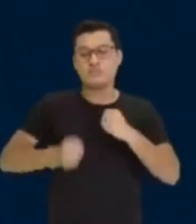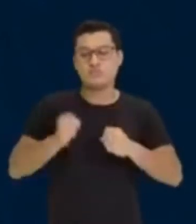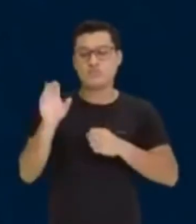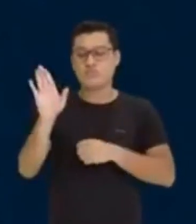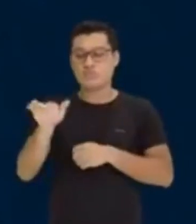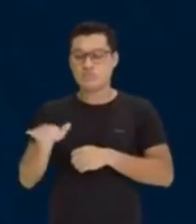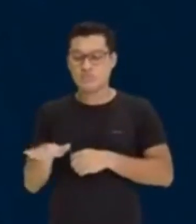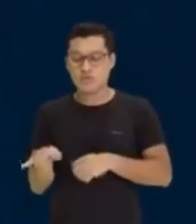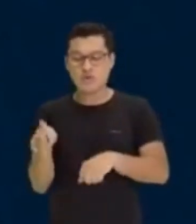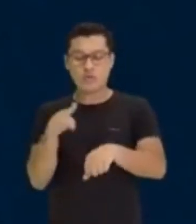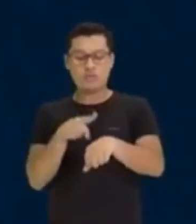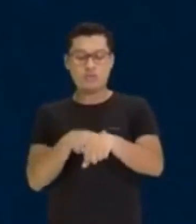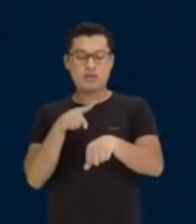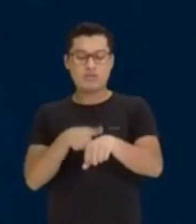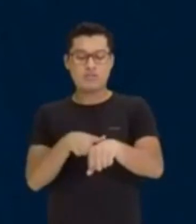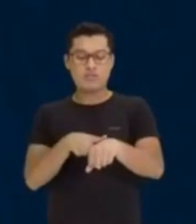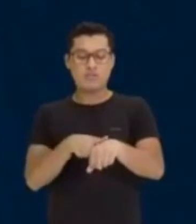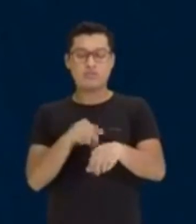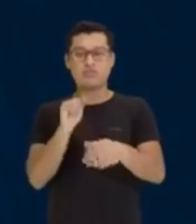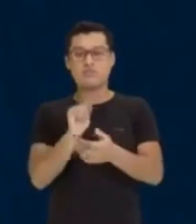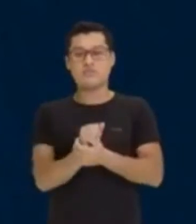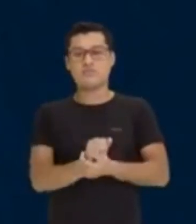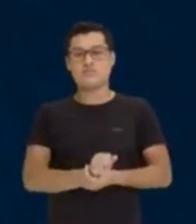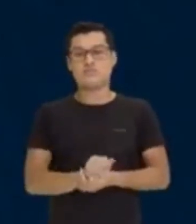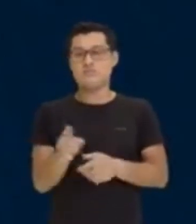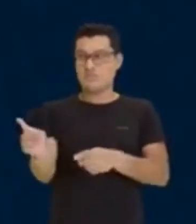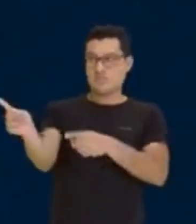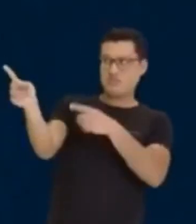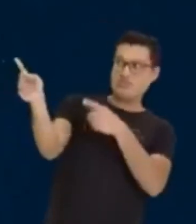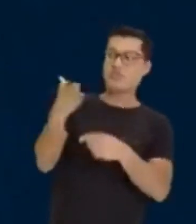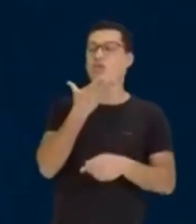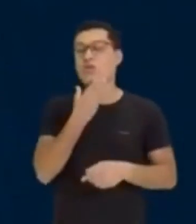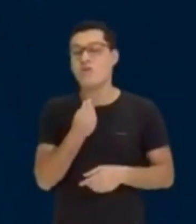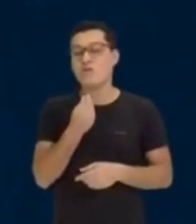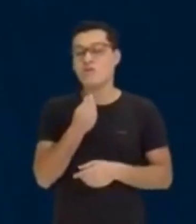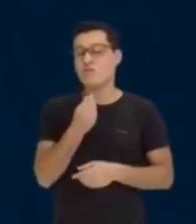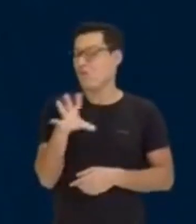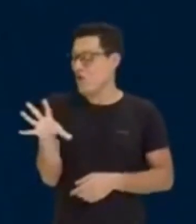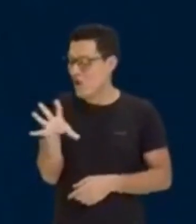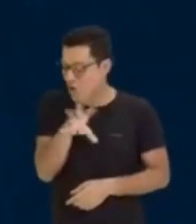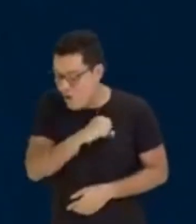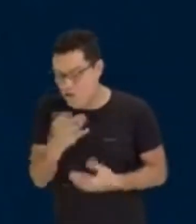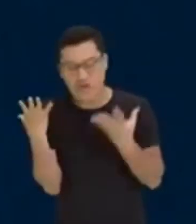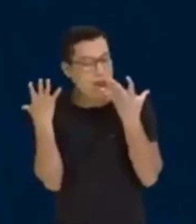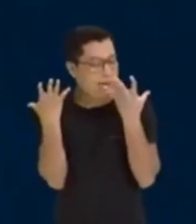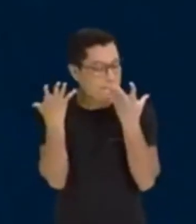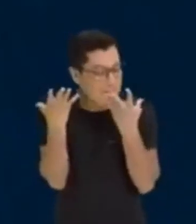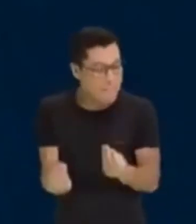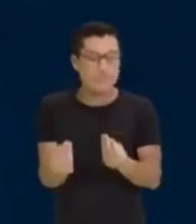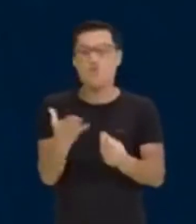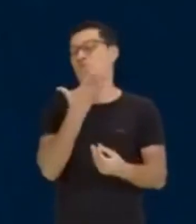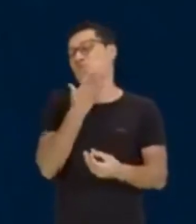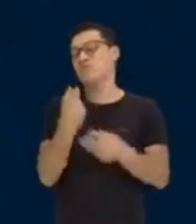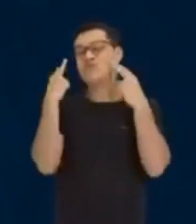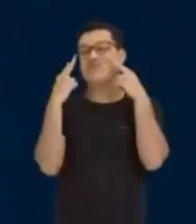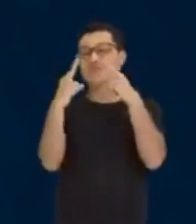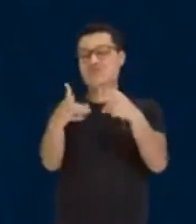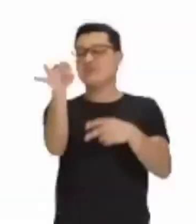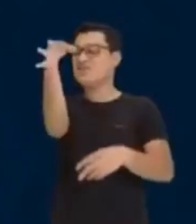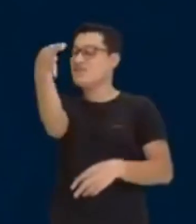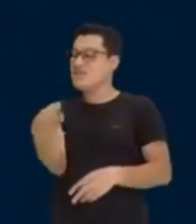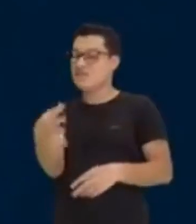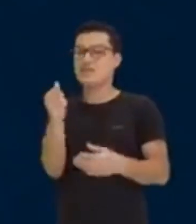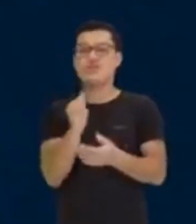diminuir o tempo. E o Sembolt. Eu sou muito fã desse cara. Sou muito fã desse rapaz. Está certo?